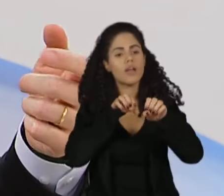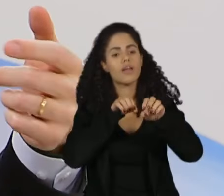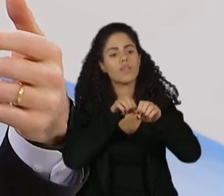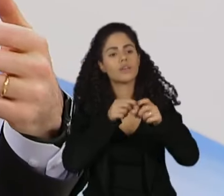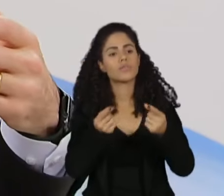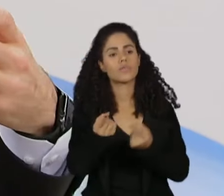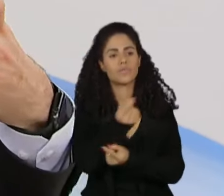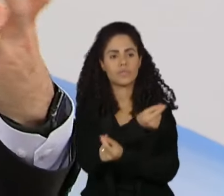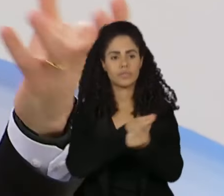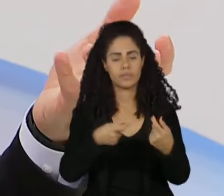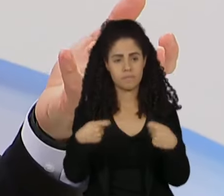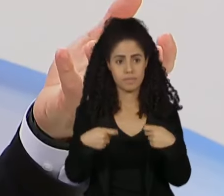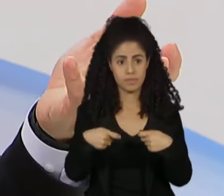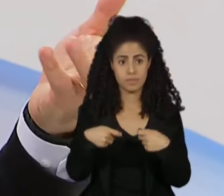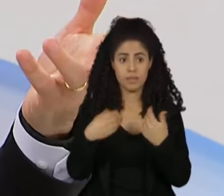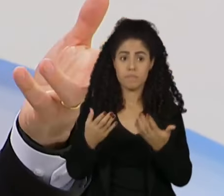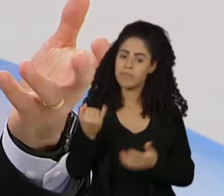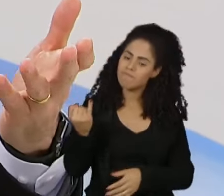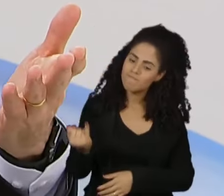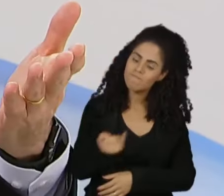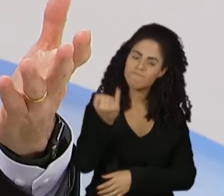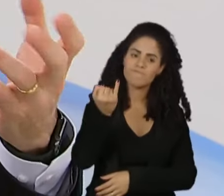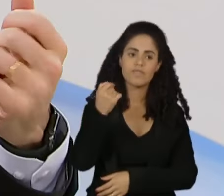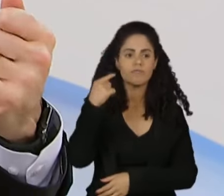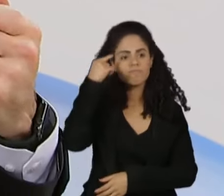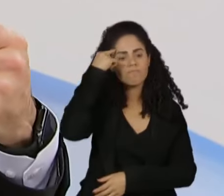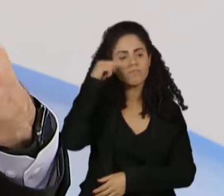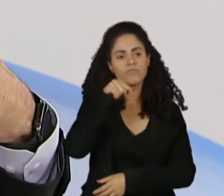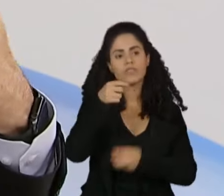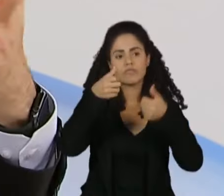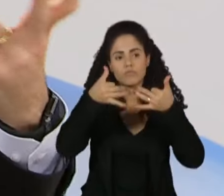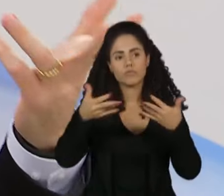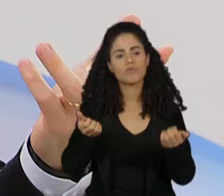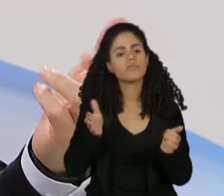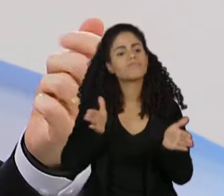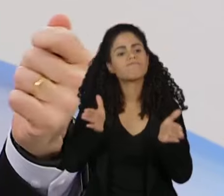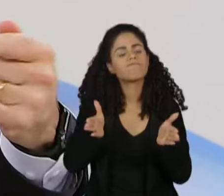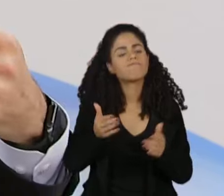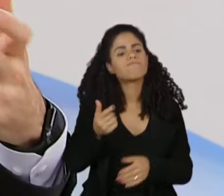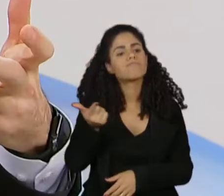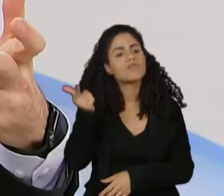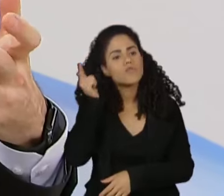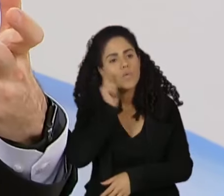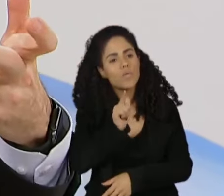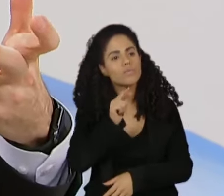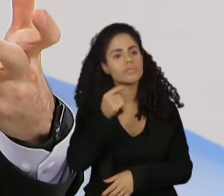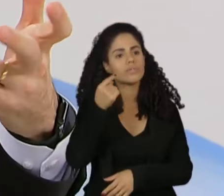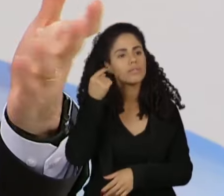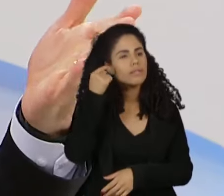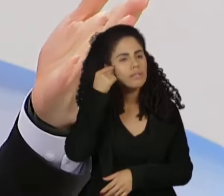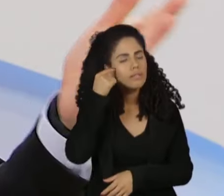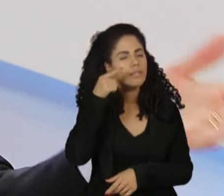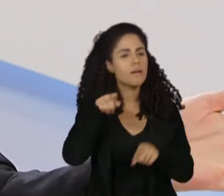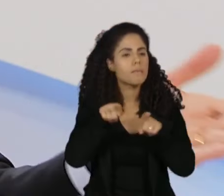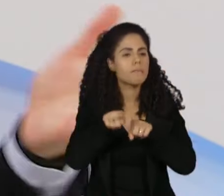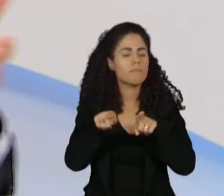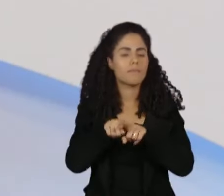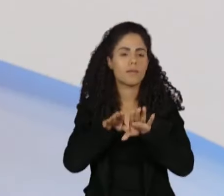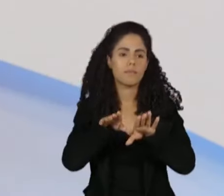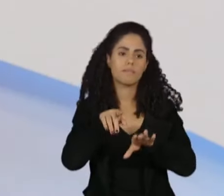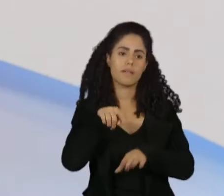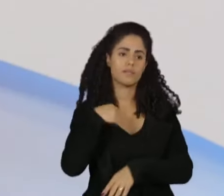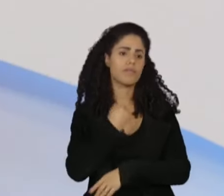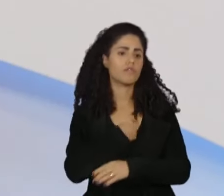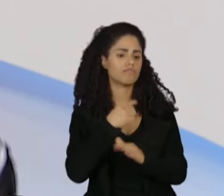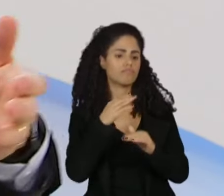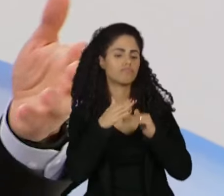financeira. Eu acho que é importante o tema que você traz, da assessoria, do assessor, mas até nisso eu acho